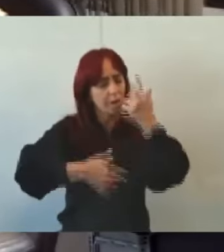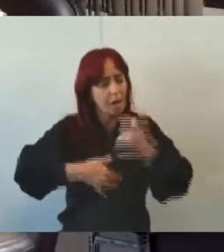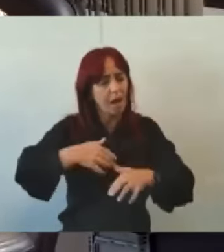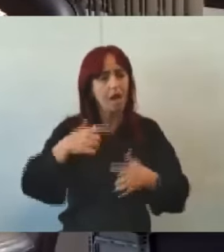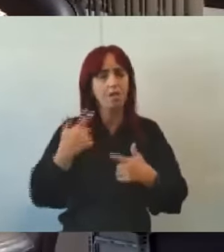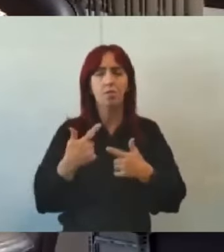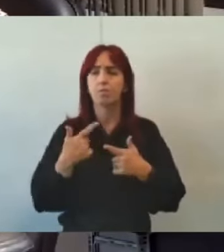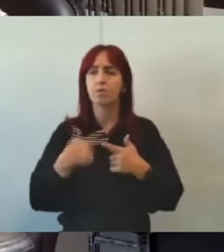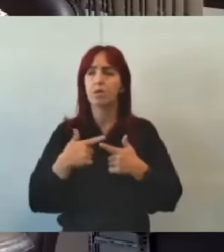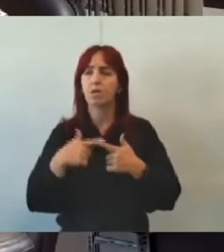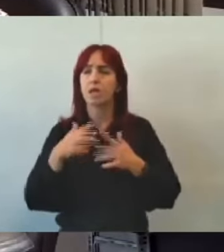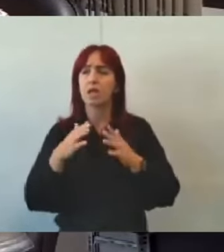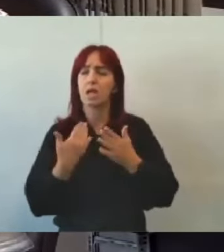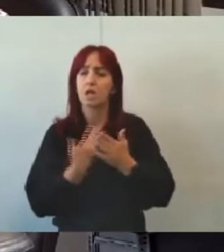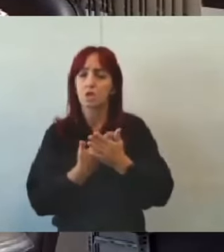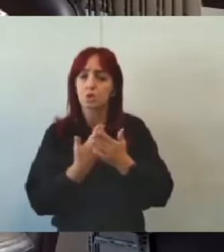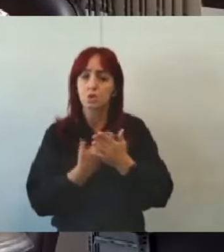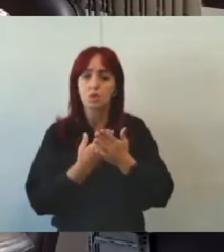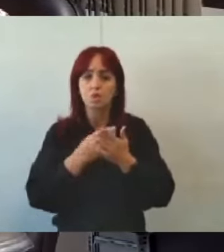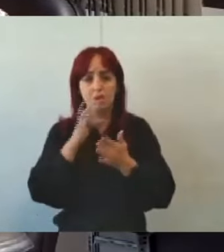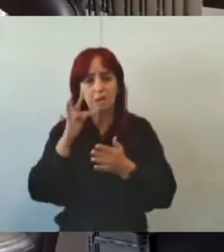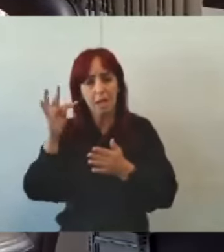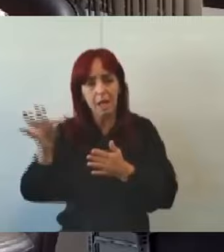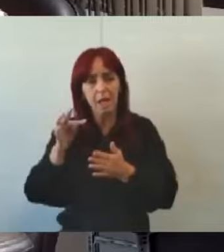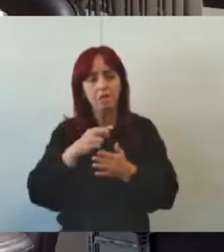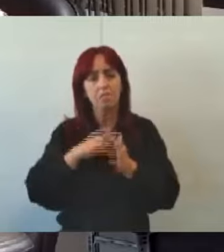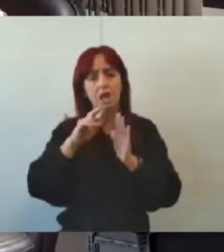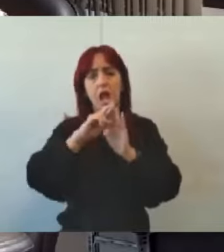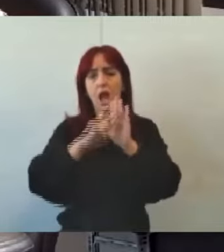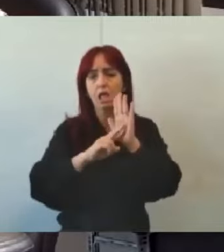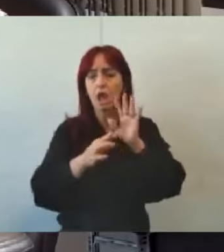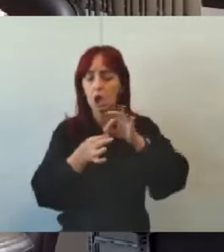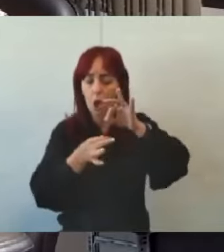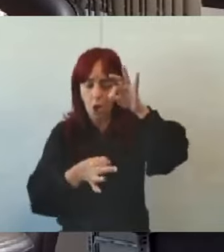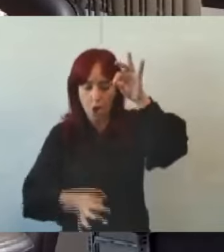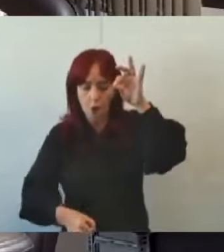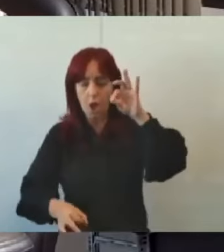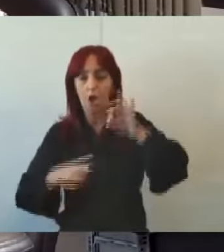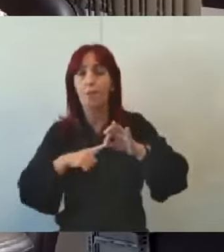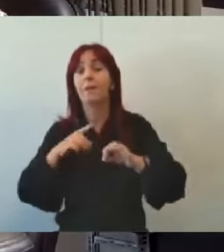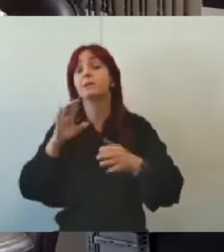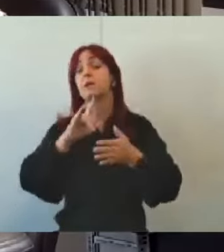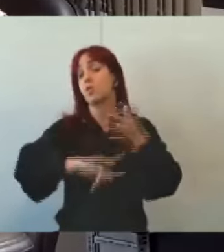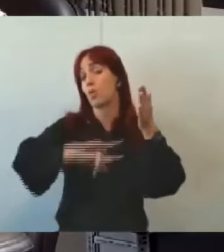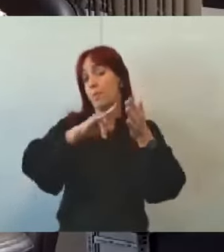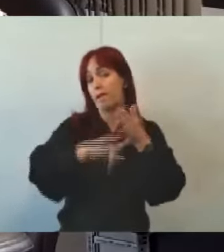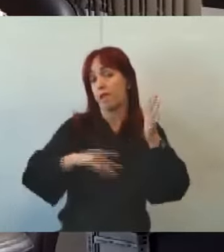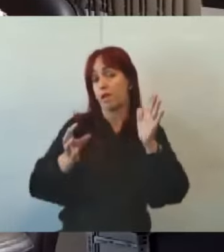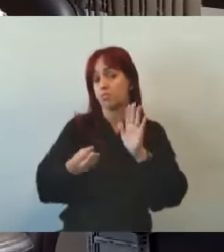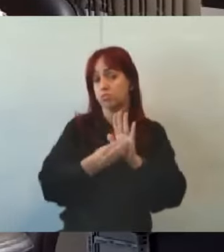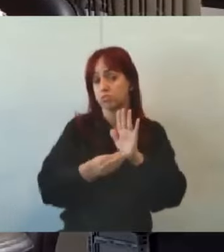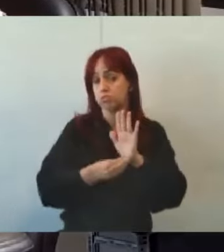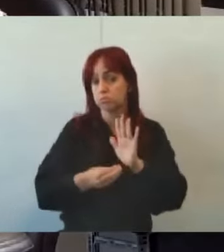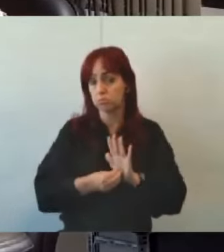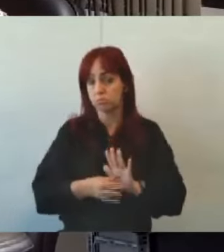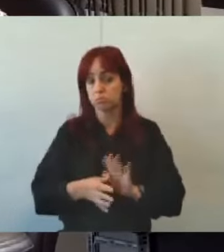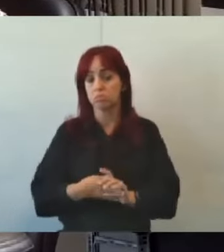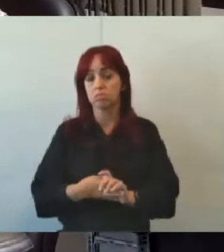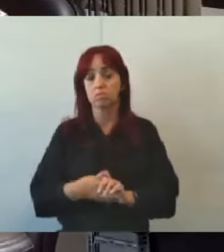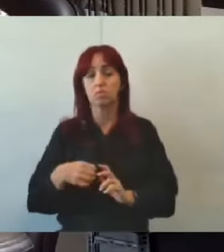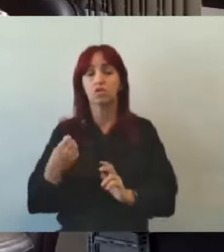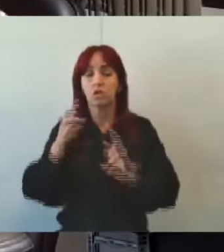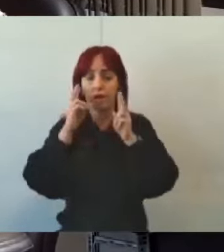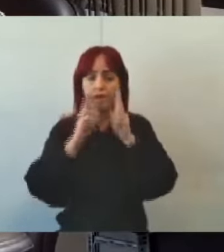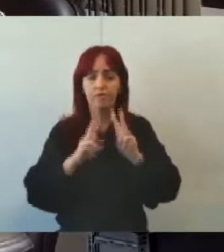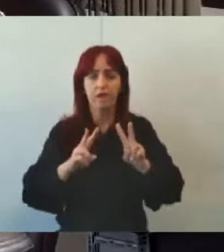as visitas técnicas são o relatório longo, dá para todo mundo ler, isso tudo está documentado. Diante de tudo que a gente viu,